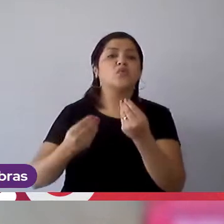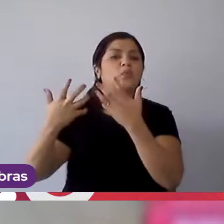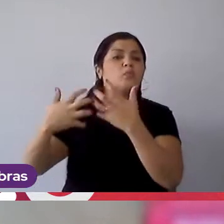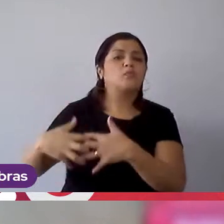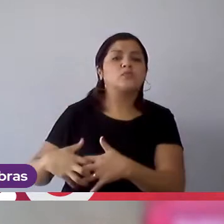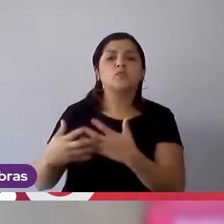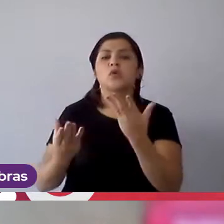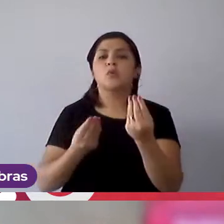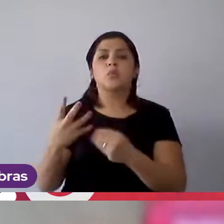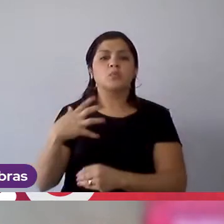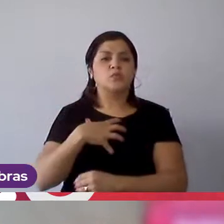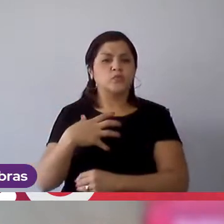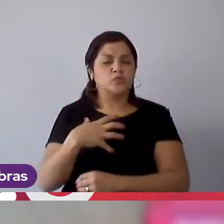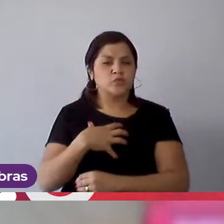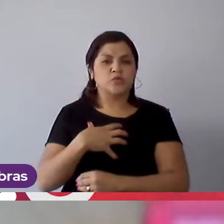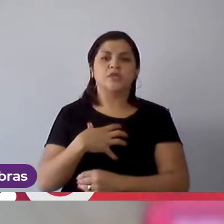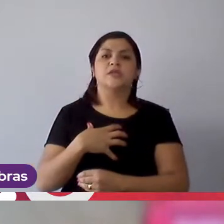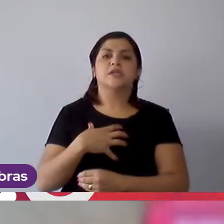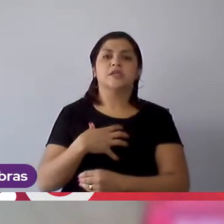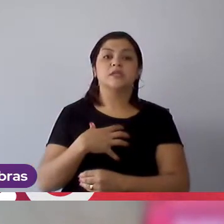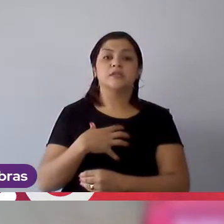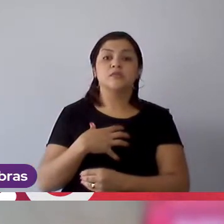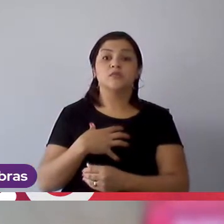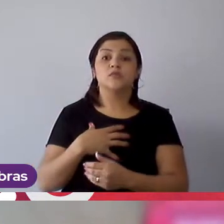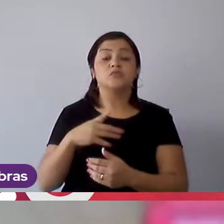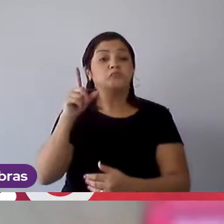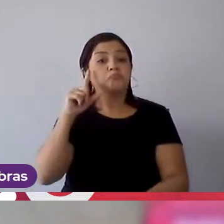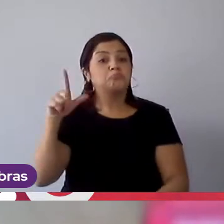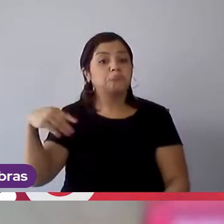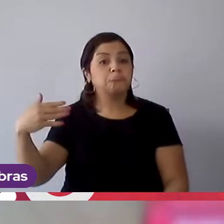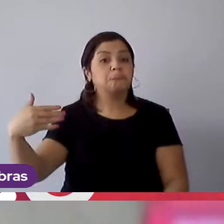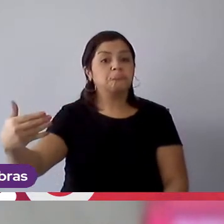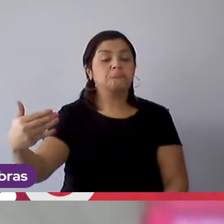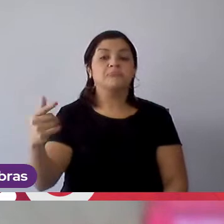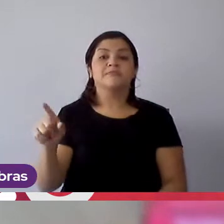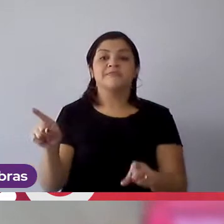o nosso dia a dia,